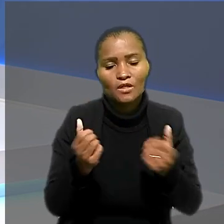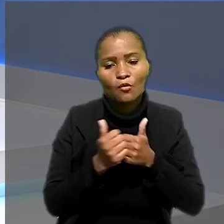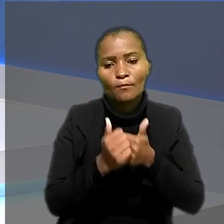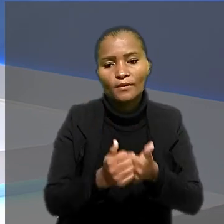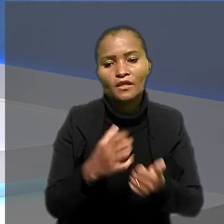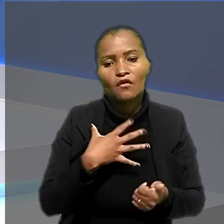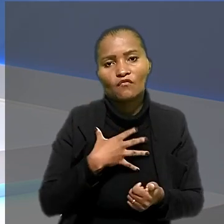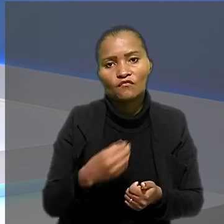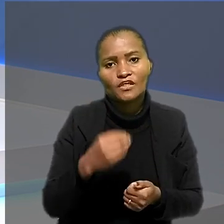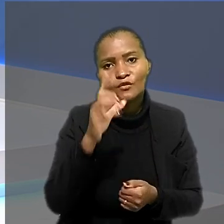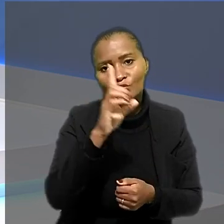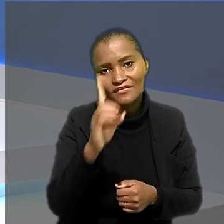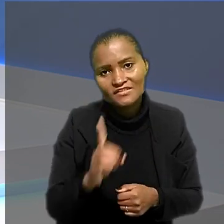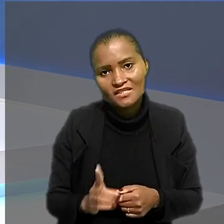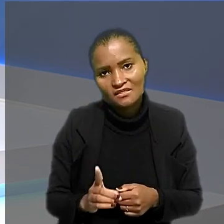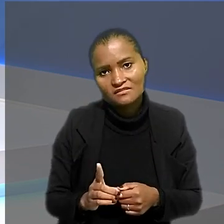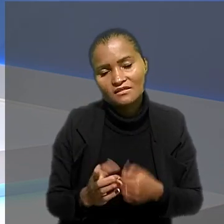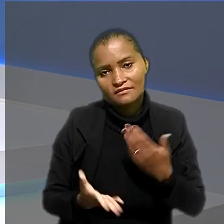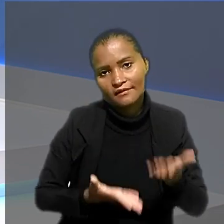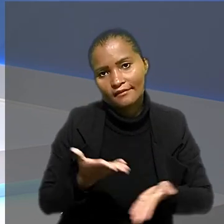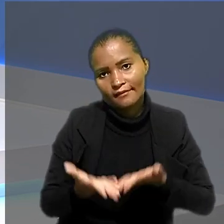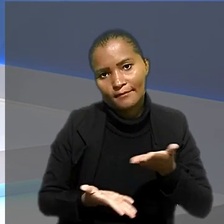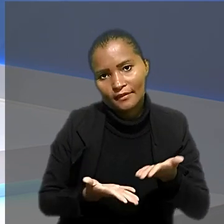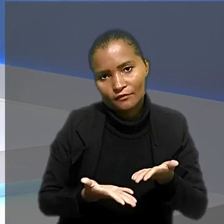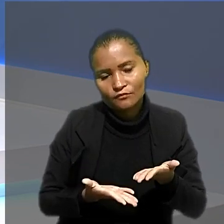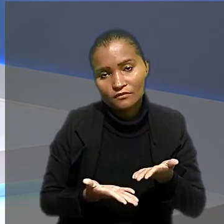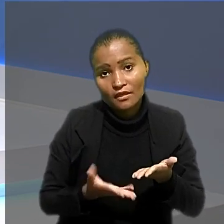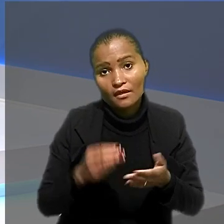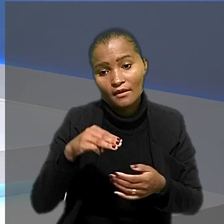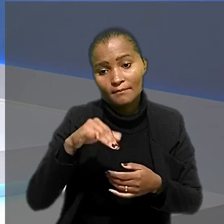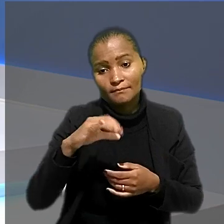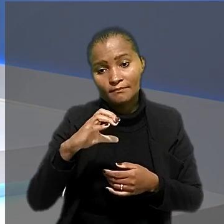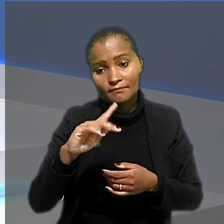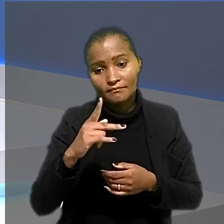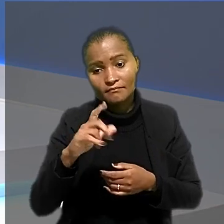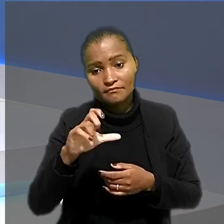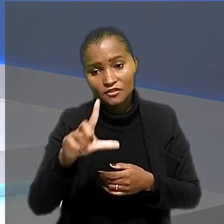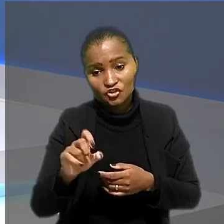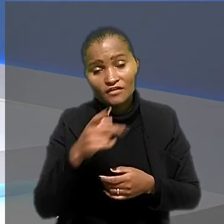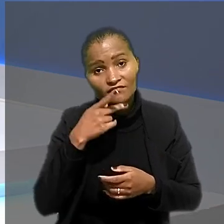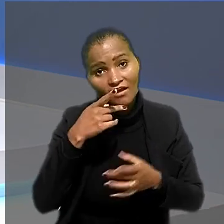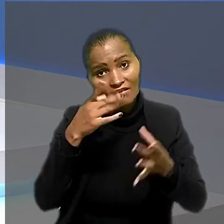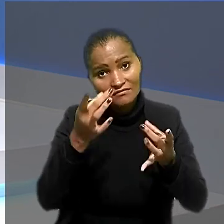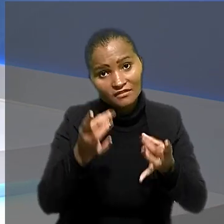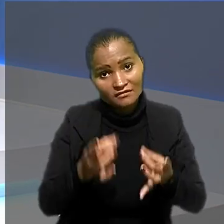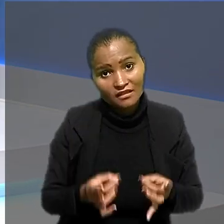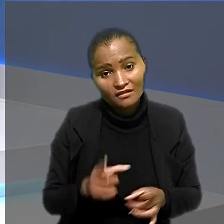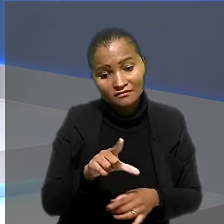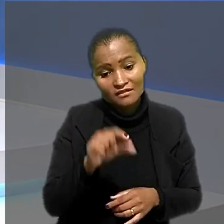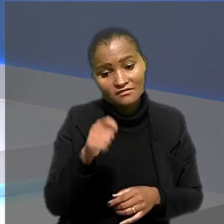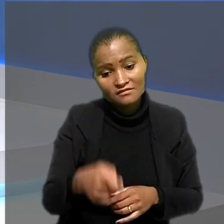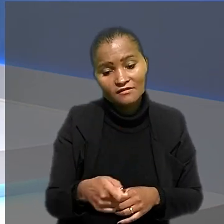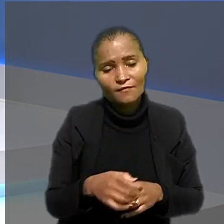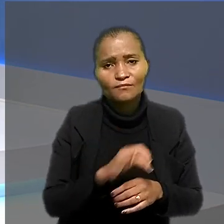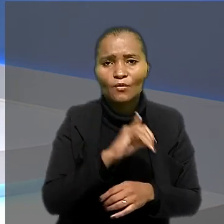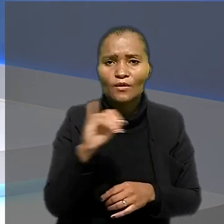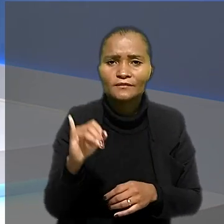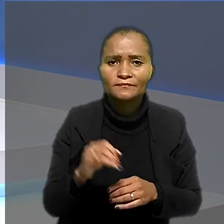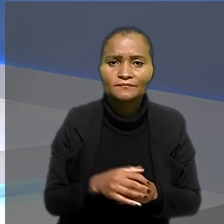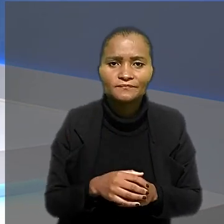deficiência em sessões de tratamento. A repórter Michele Chiapa conta os detalhes dessa decisão para a gente. Oi, Michele.